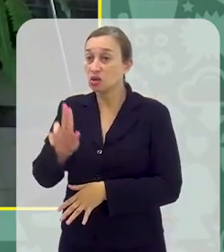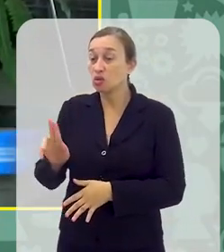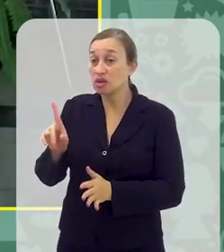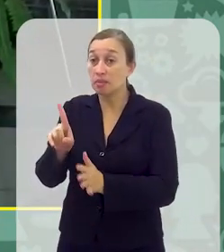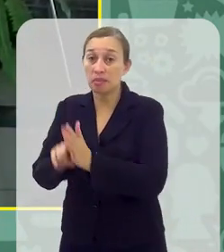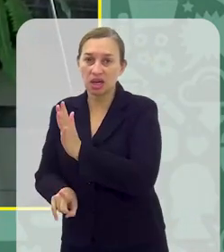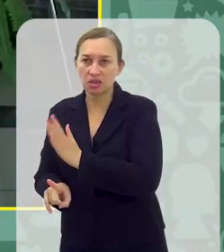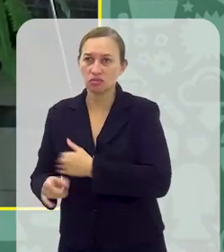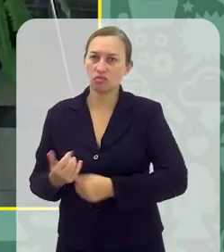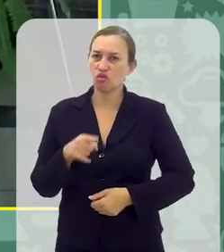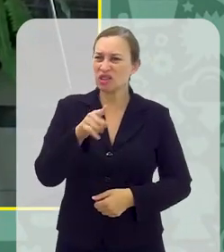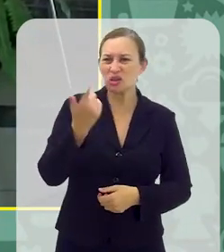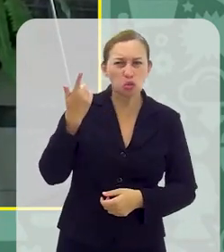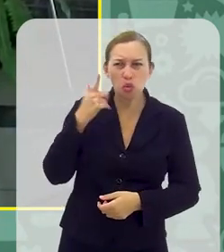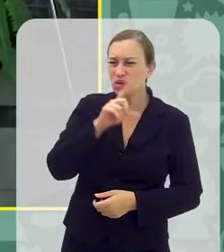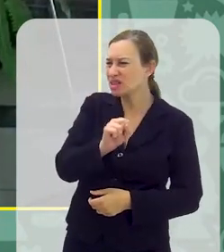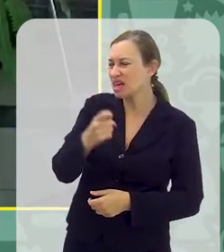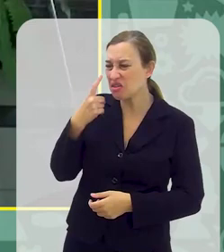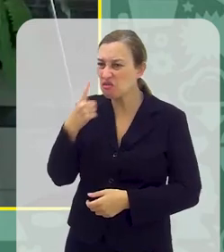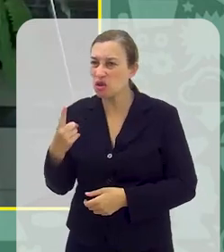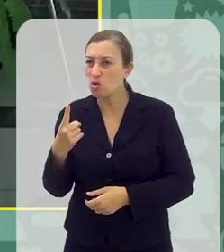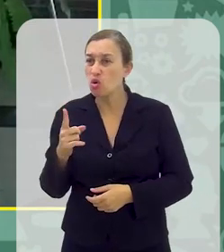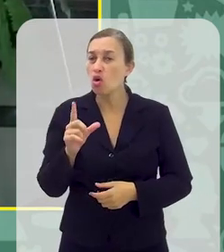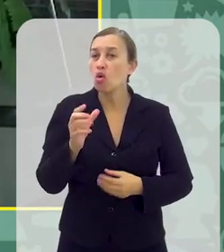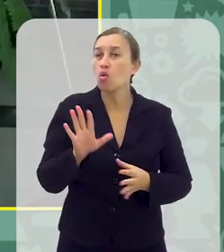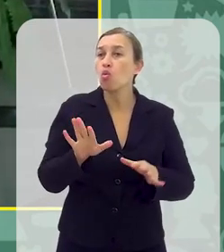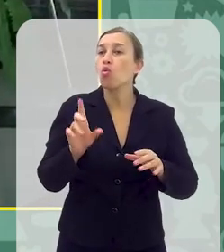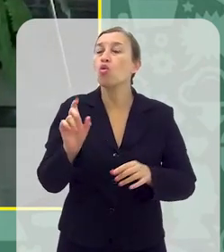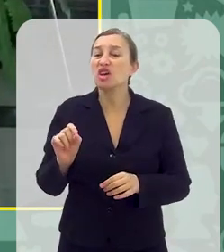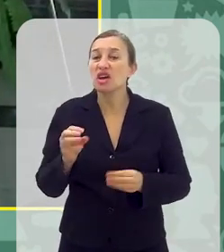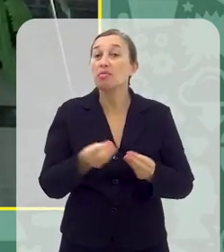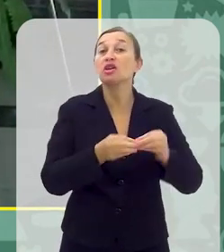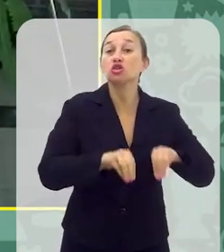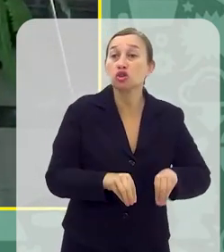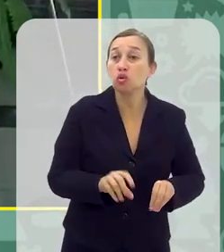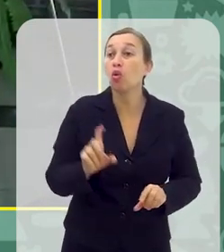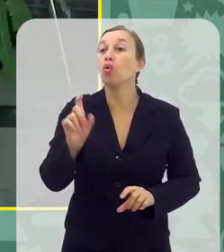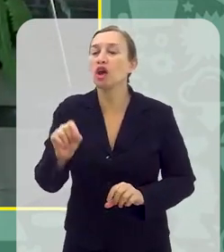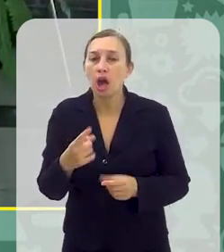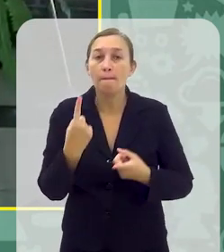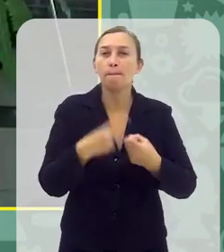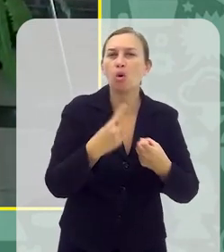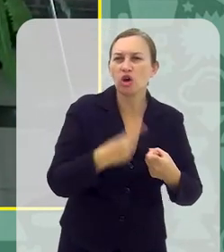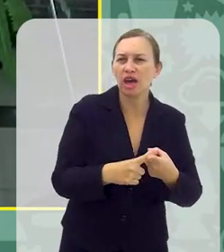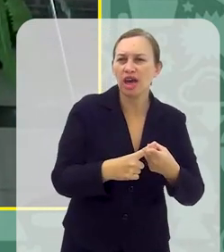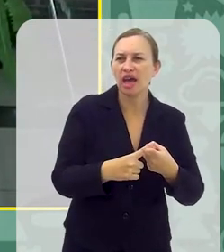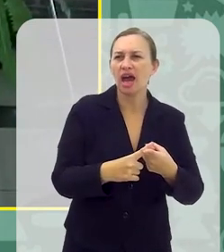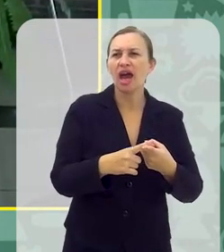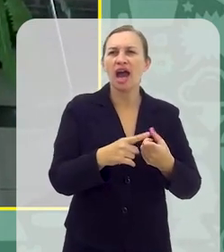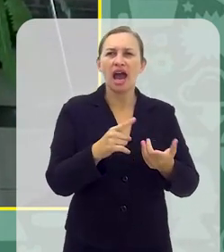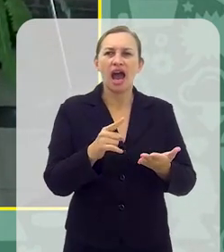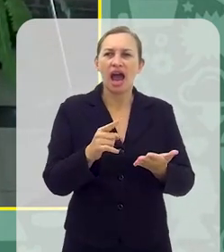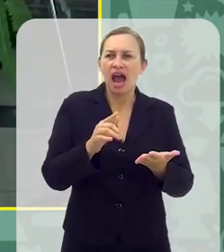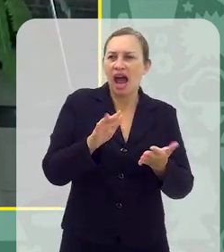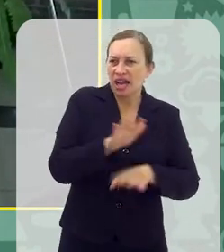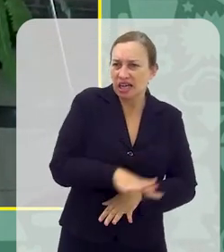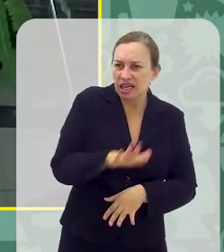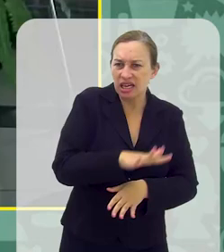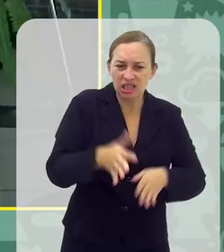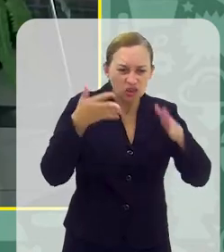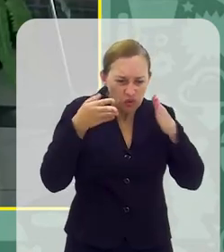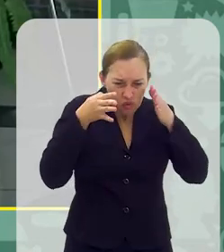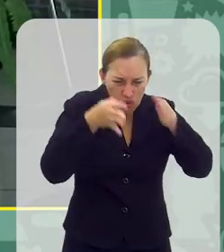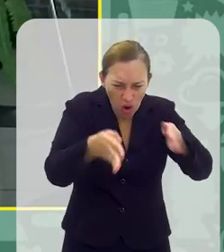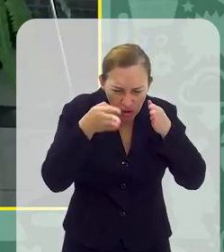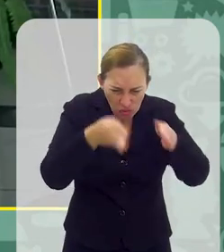associação, você não consegue dizer o que causou o que Será que porque a criança fica muito tempo no celular, ela acaba